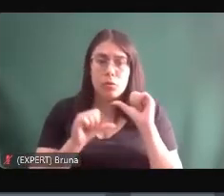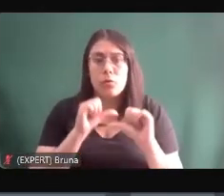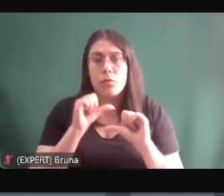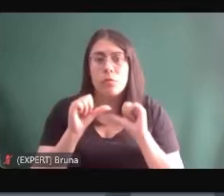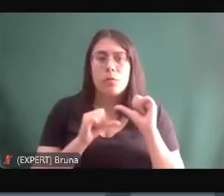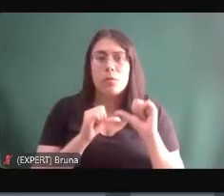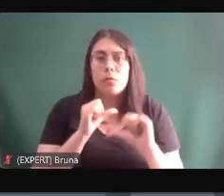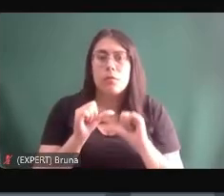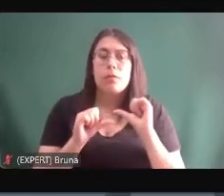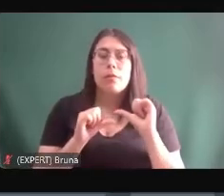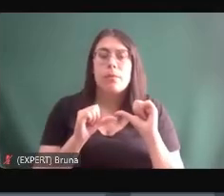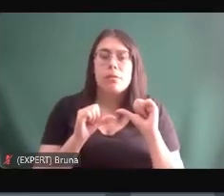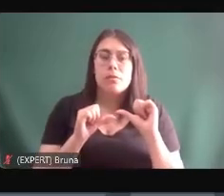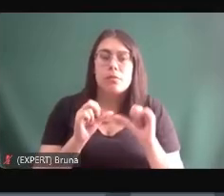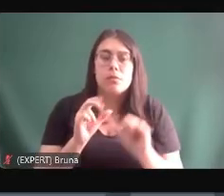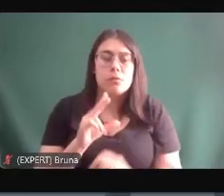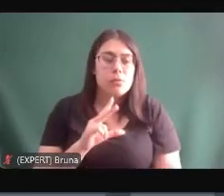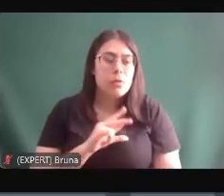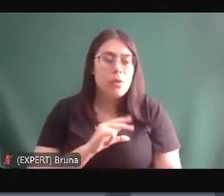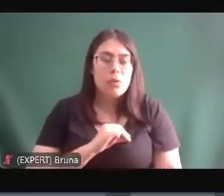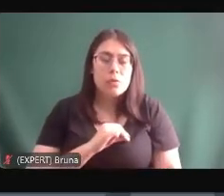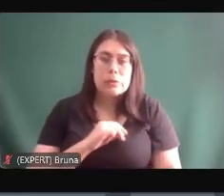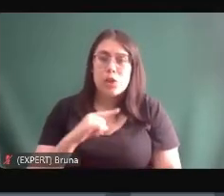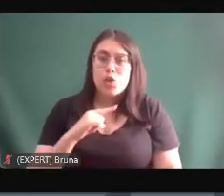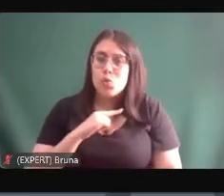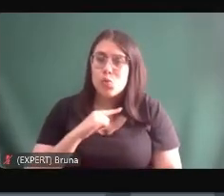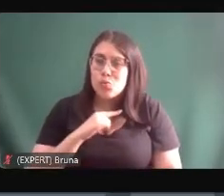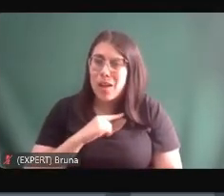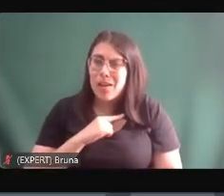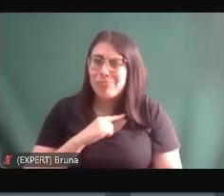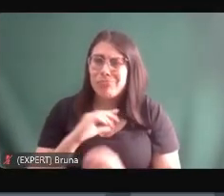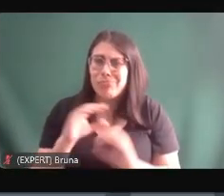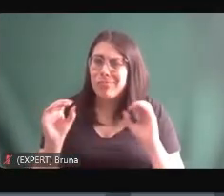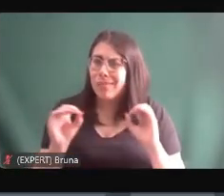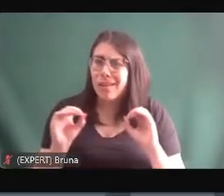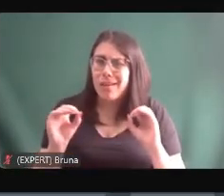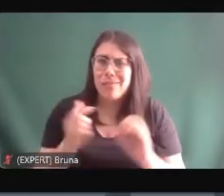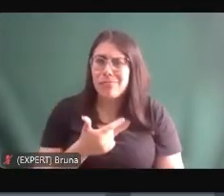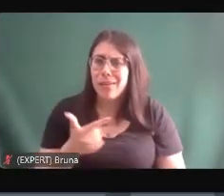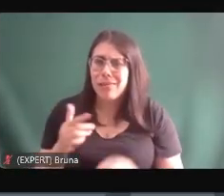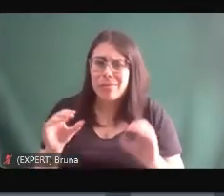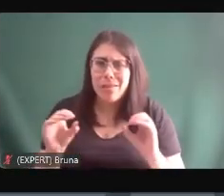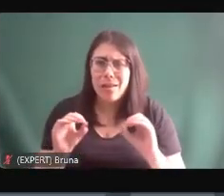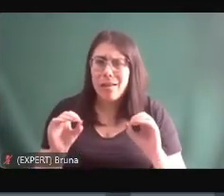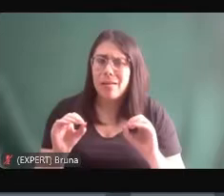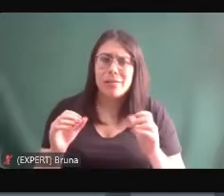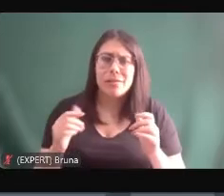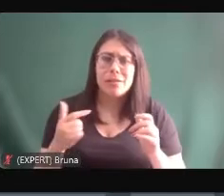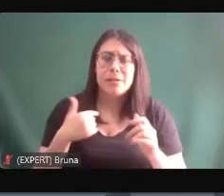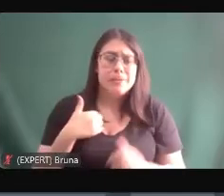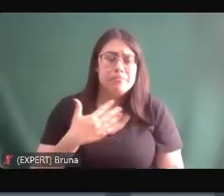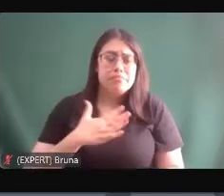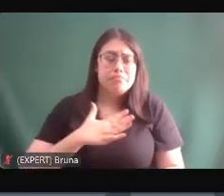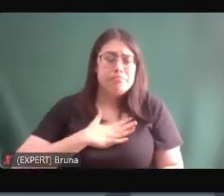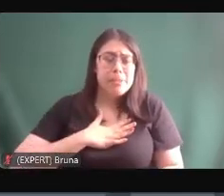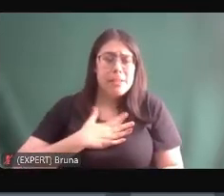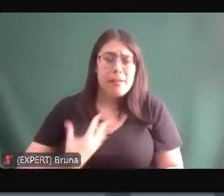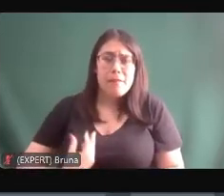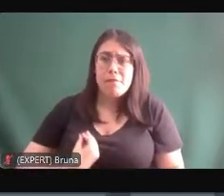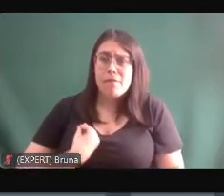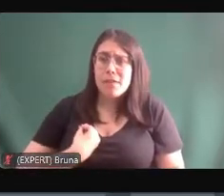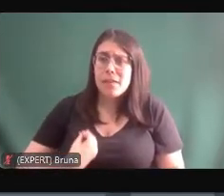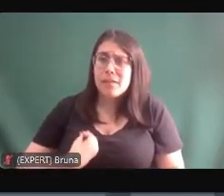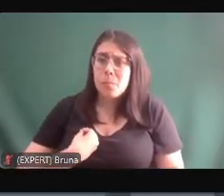caiu a ficha ele falou puta eu não tenho nada a minha vida é nada é um vazio e eu vou já